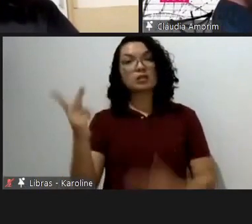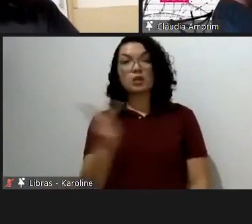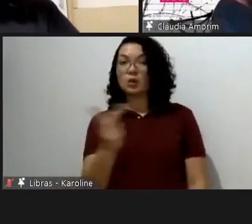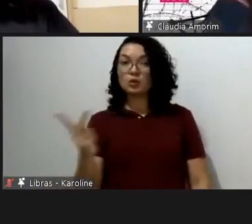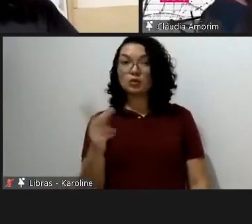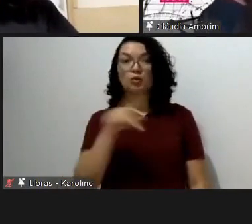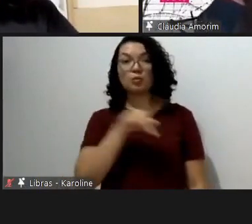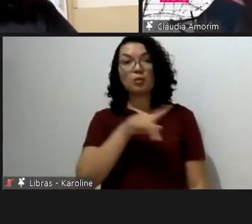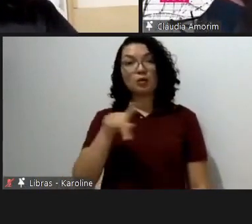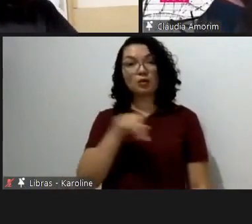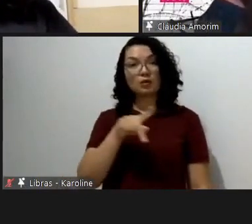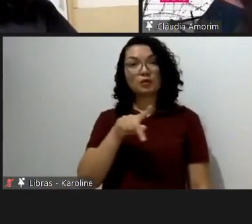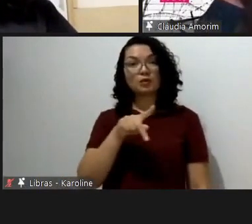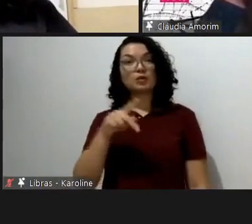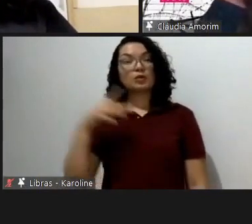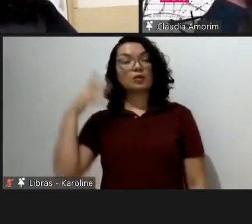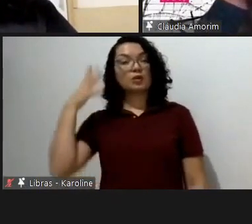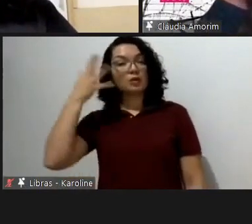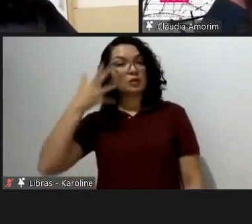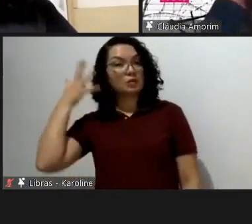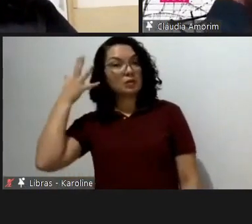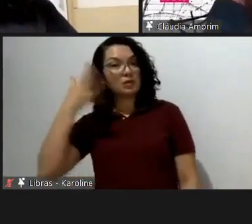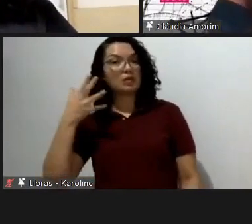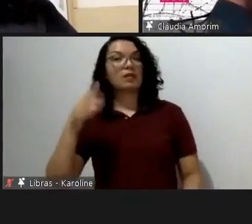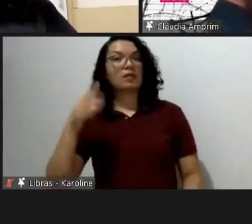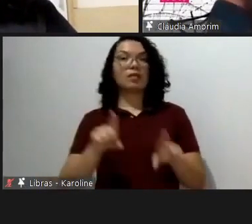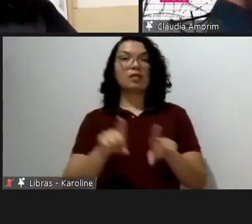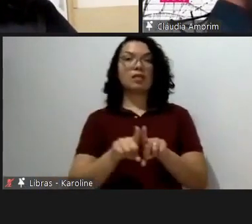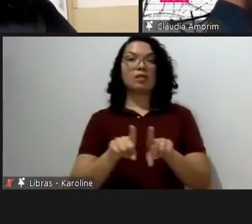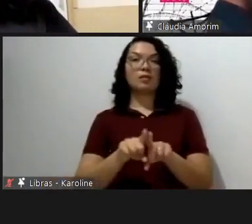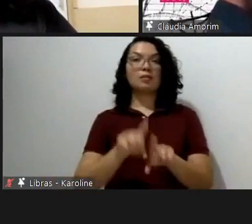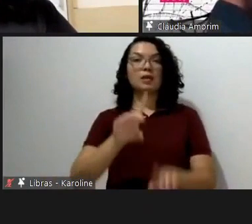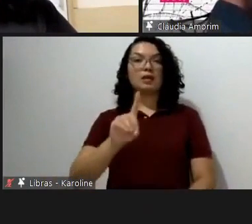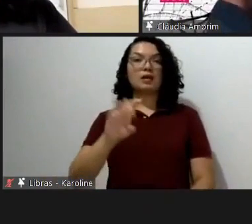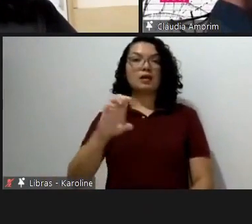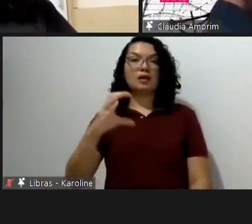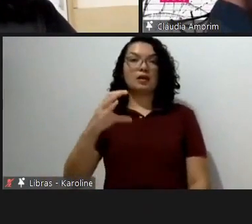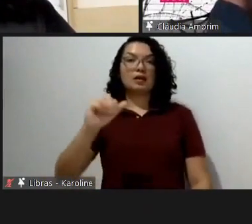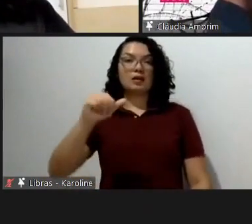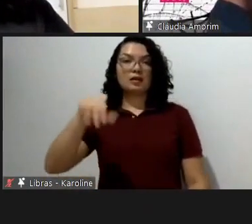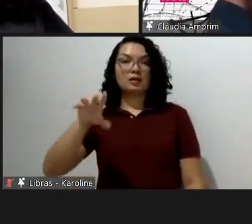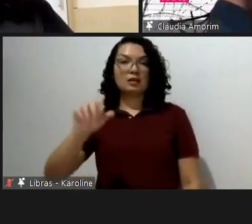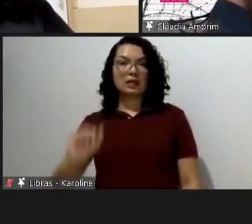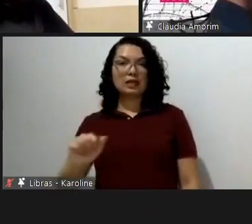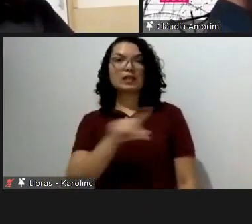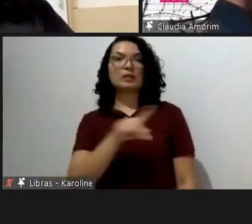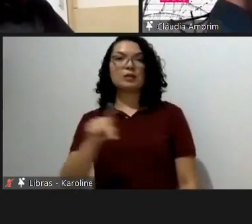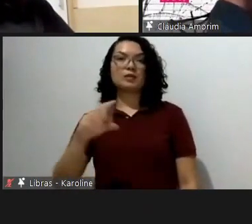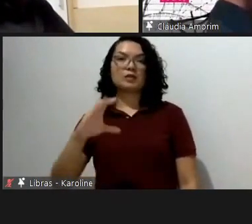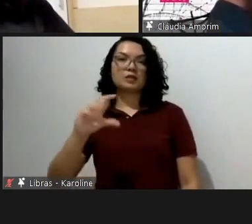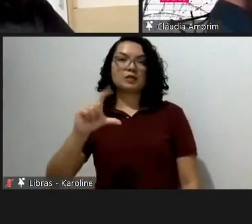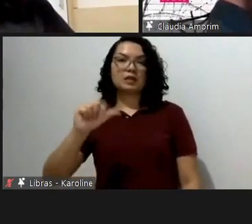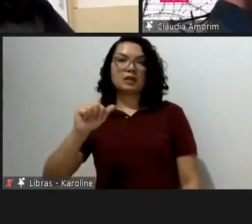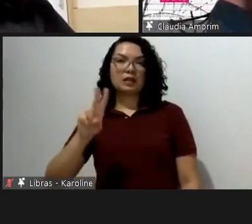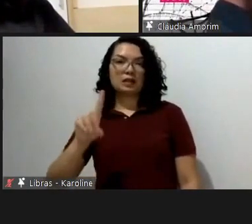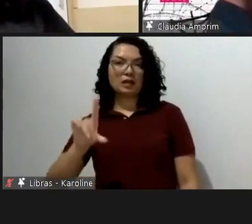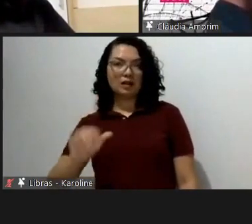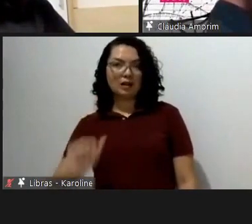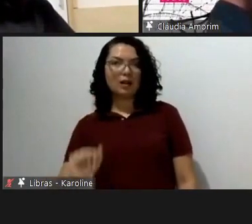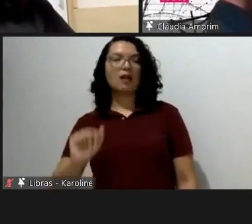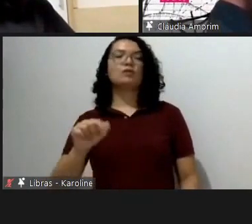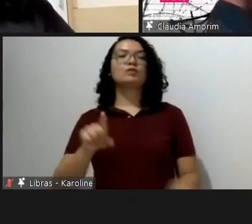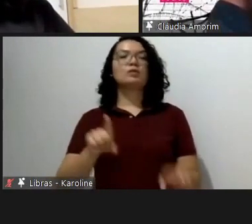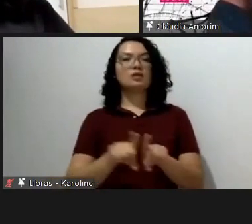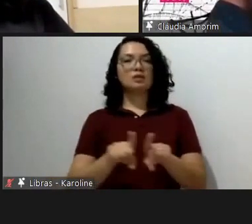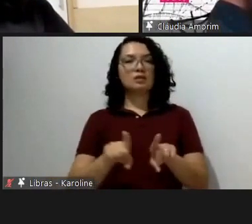a nossa decana de pesquisa, de pesquisa e inovação, professora Cláudia Morim, e como é de